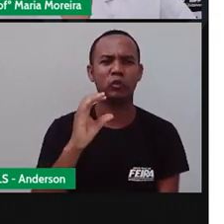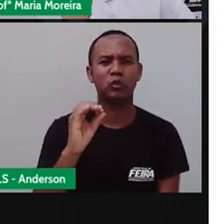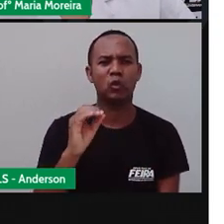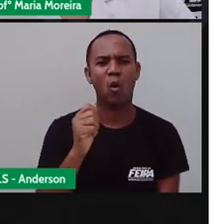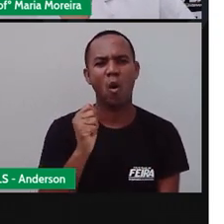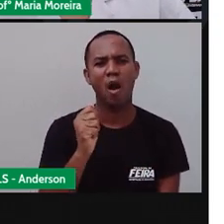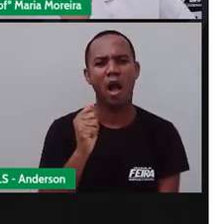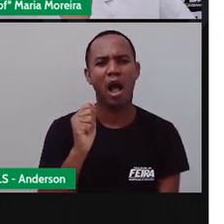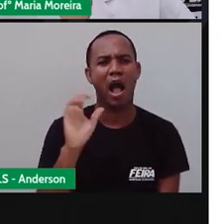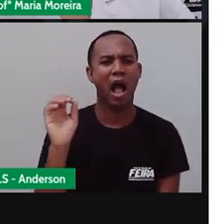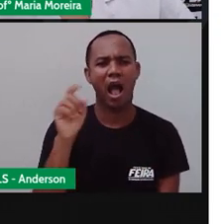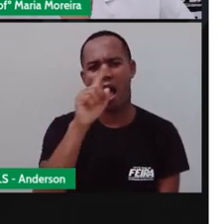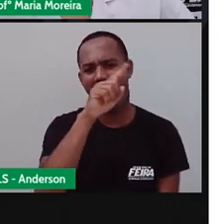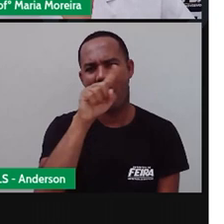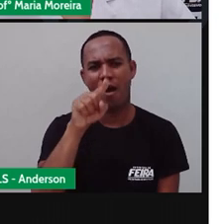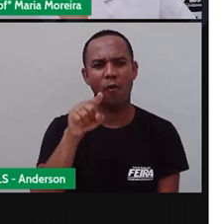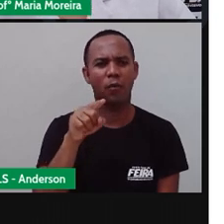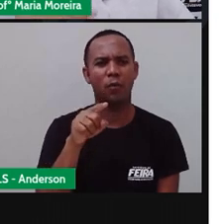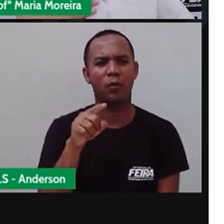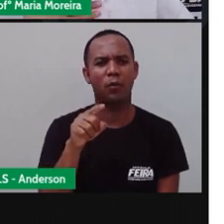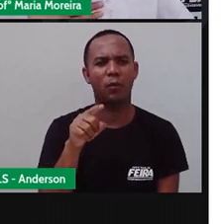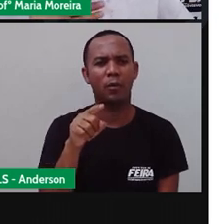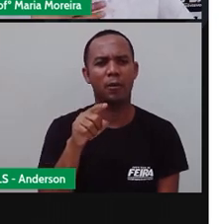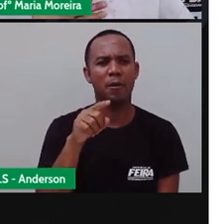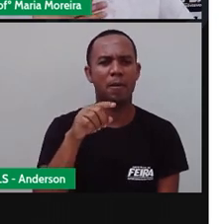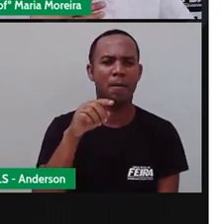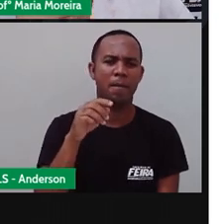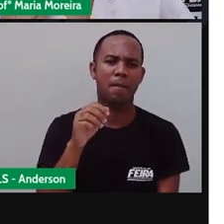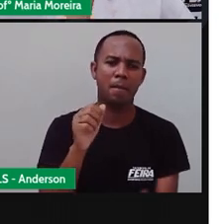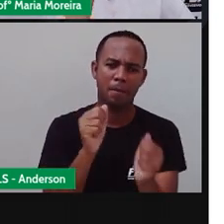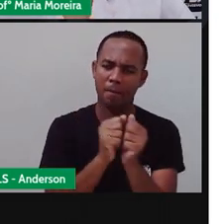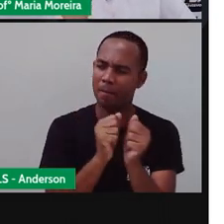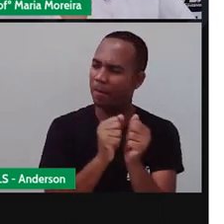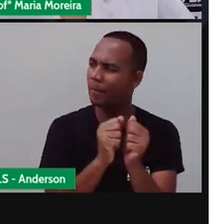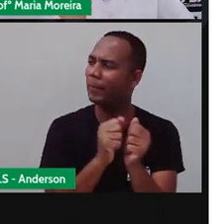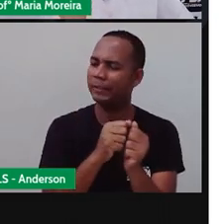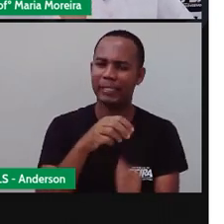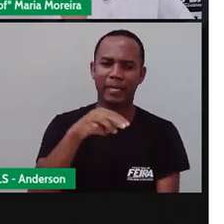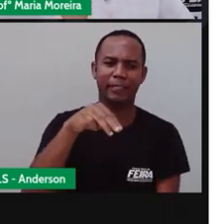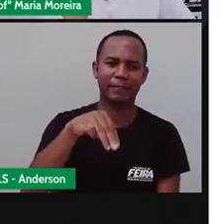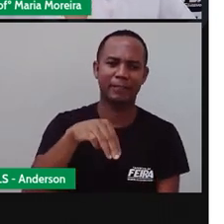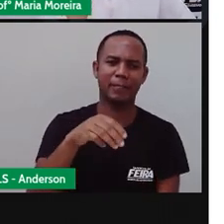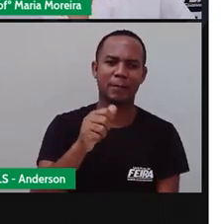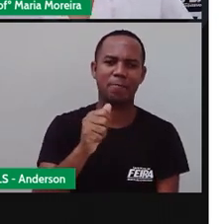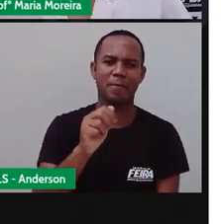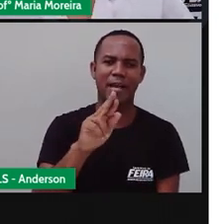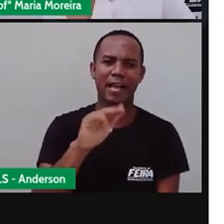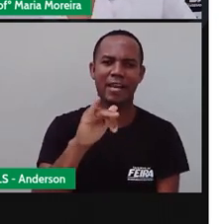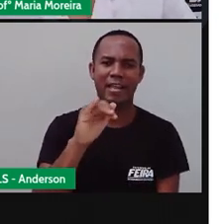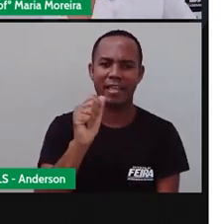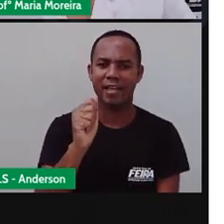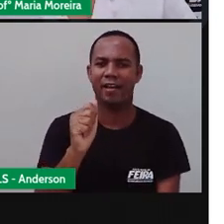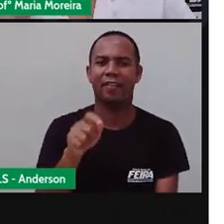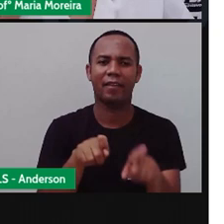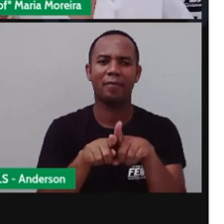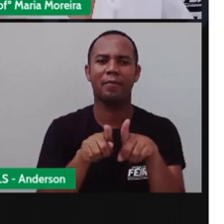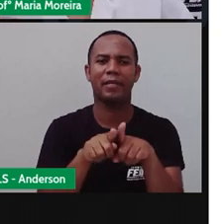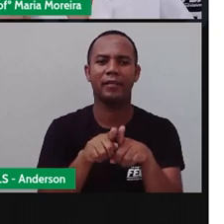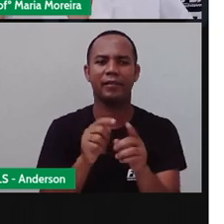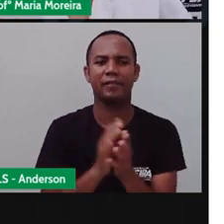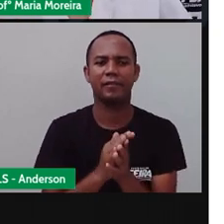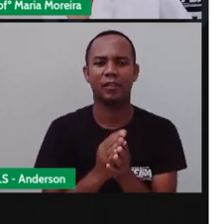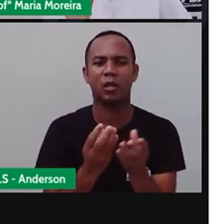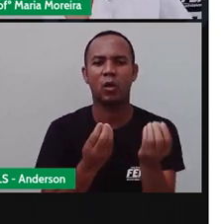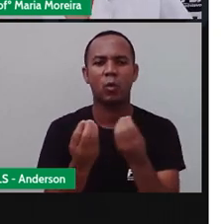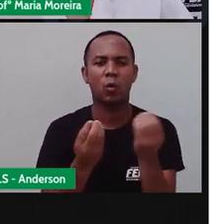Quem aqui já ouviu a historinha de João e Maria? Eu já ouvi. Você já ouviu, Anderson? Pois é. Olha só, a está falando